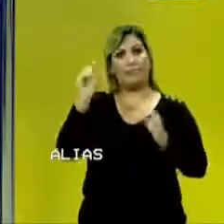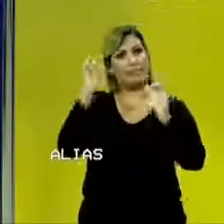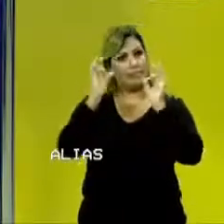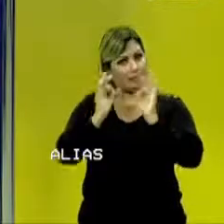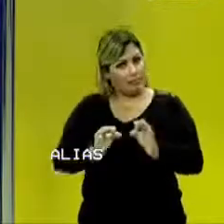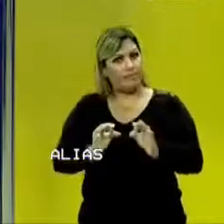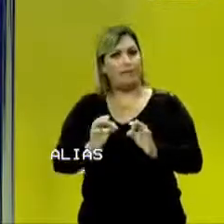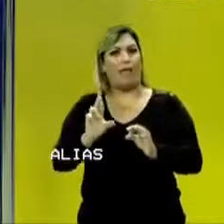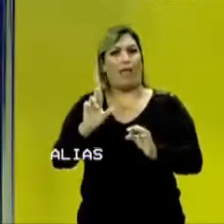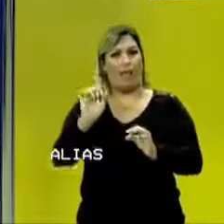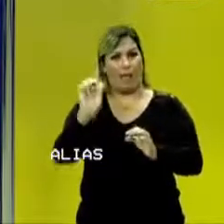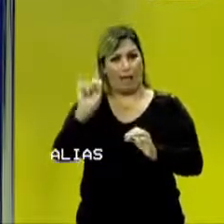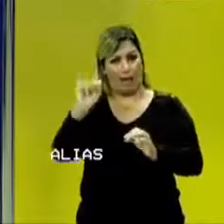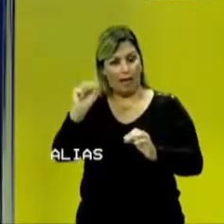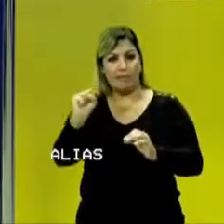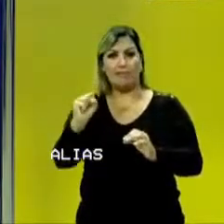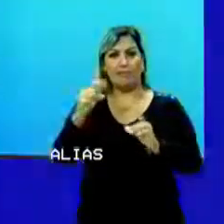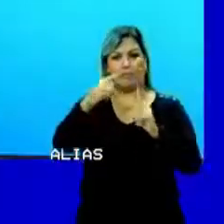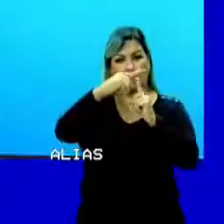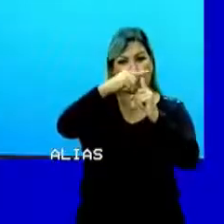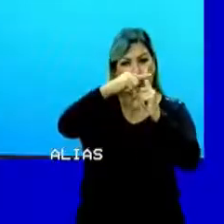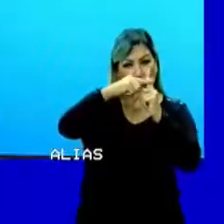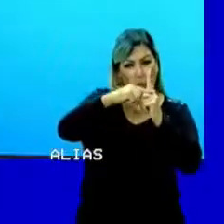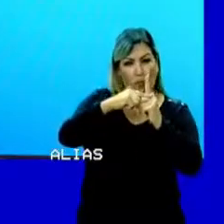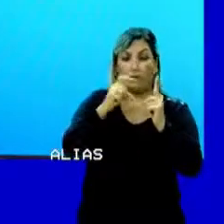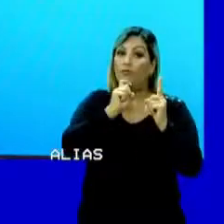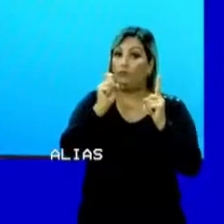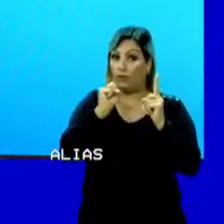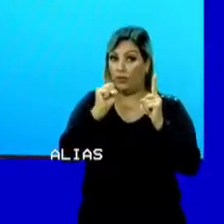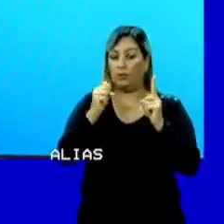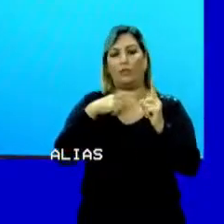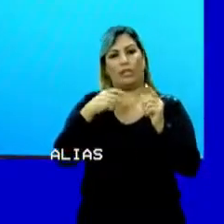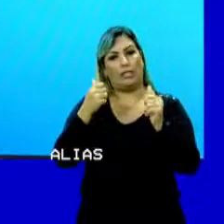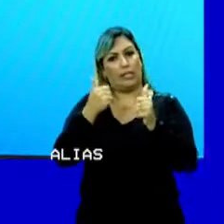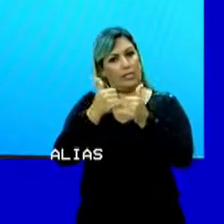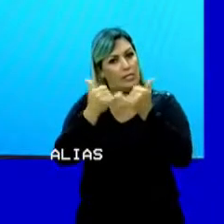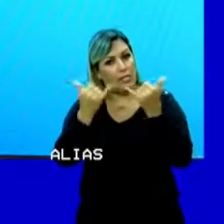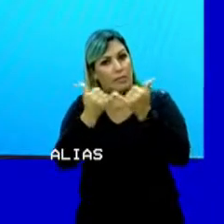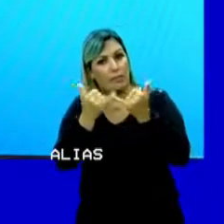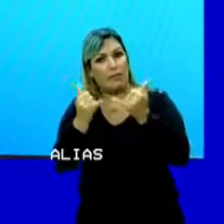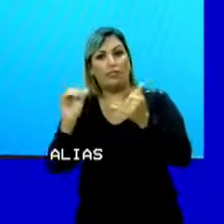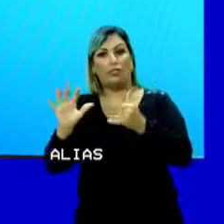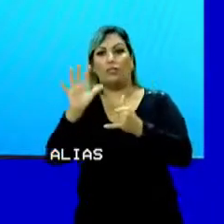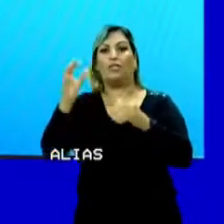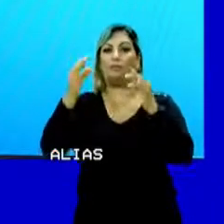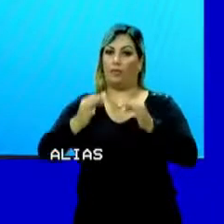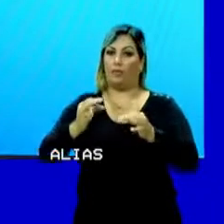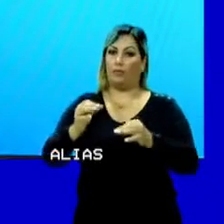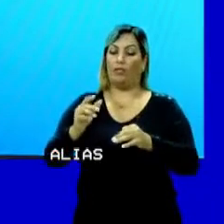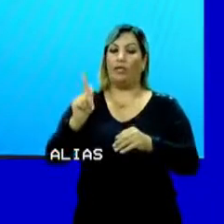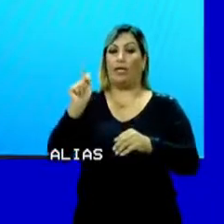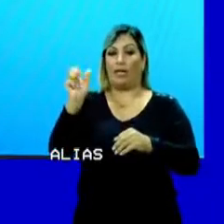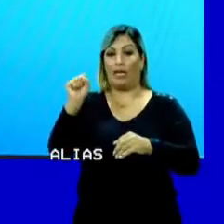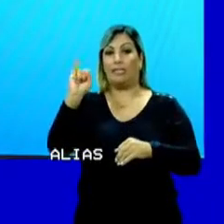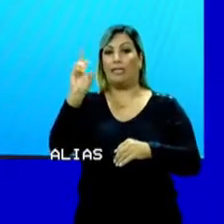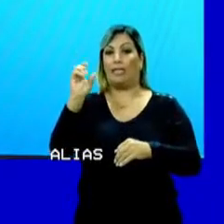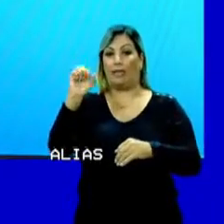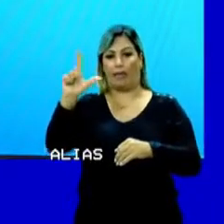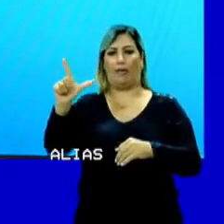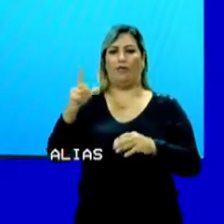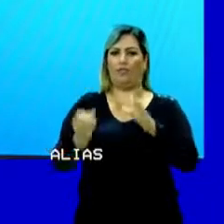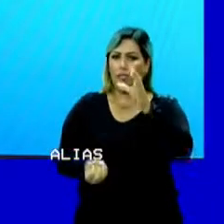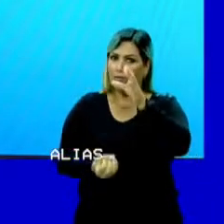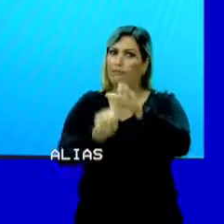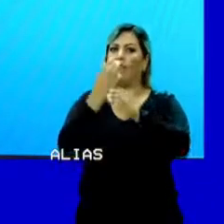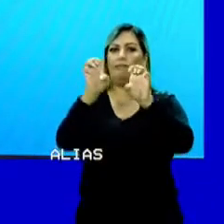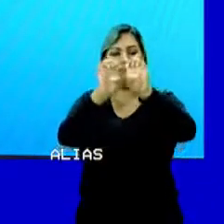temperaturas e rarefeitos, tem um comportamento bem próximo do comportamento do gás perfeito, chamado gás ideal. A gente cria toda